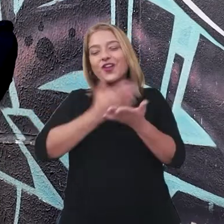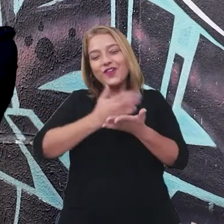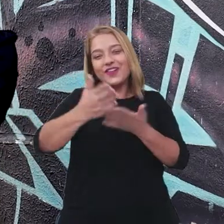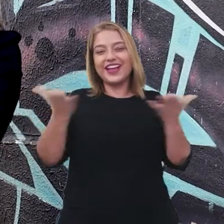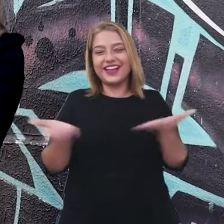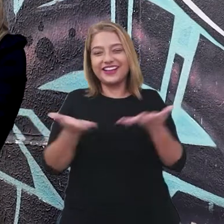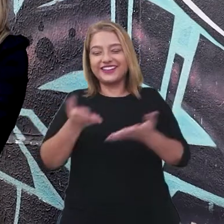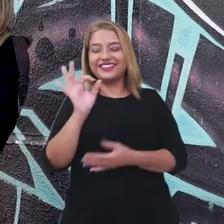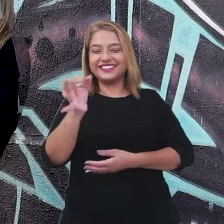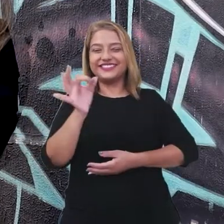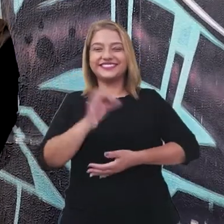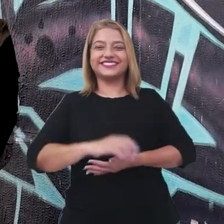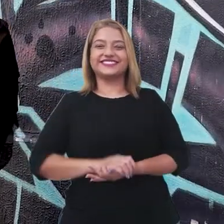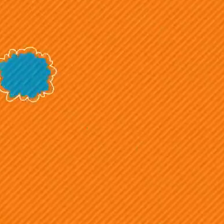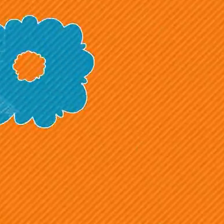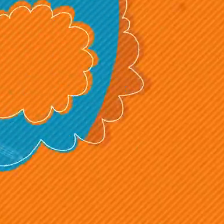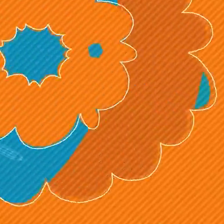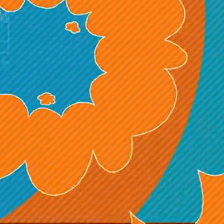começando, hein? É isso aí.